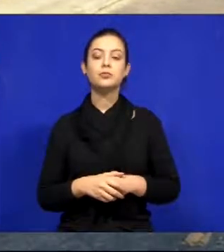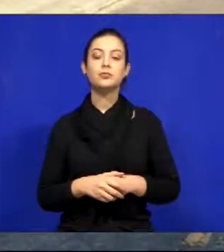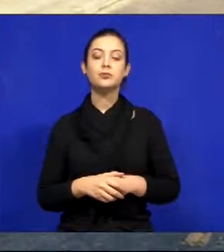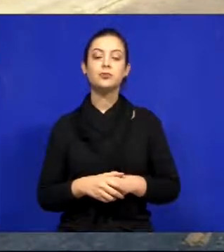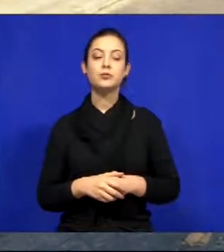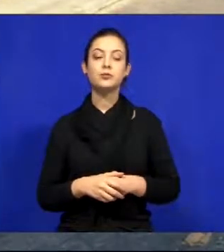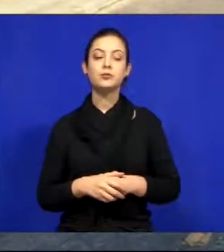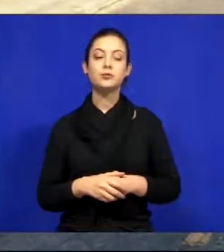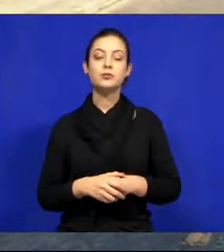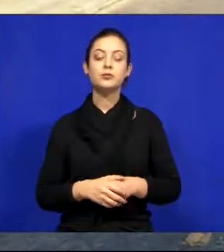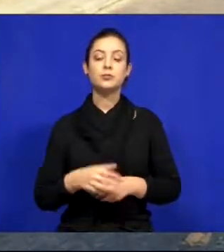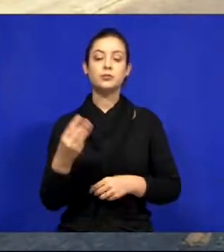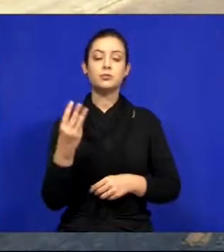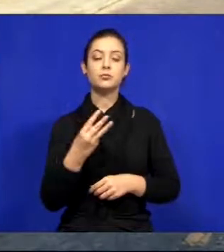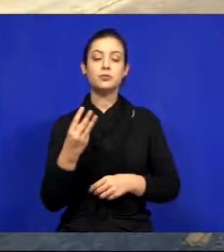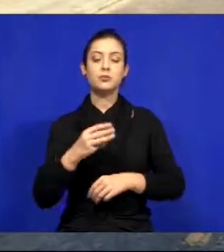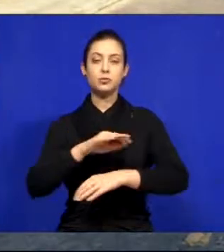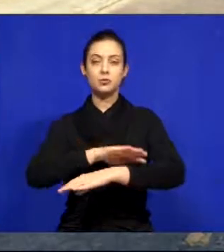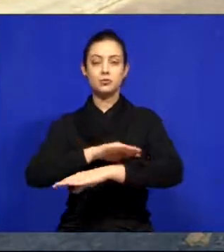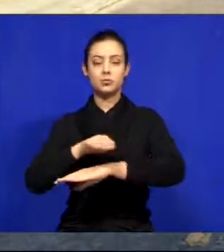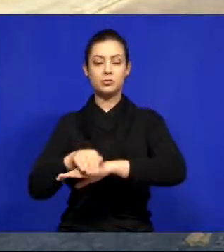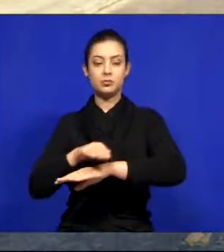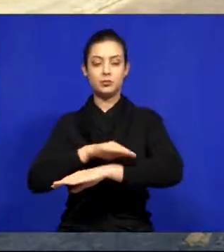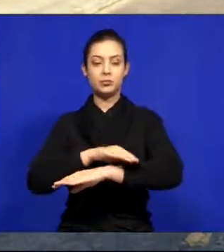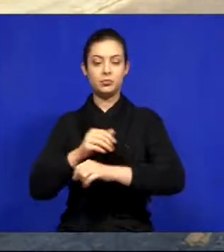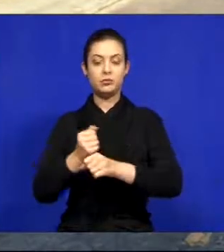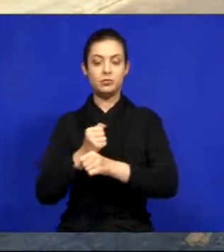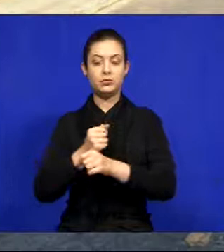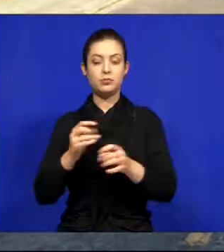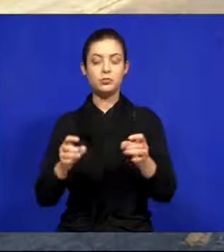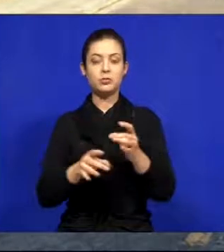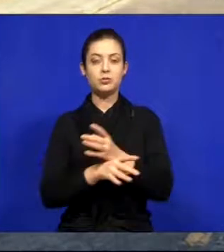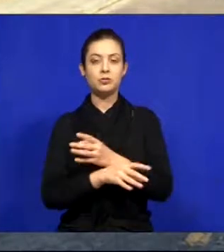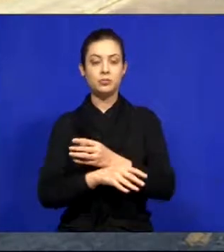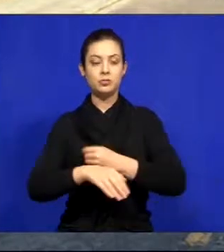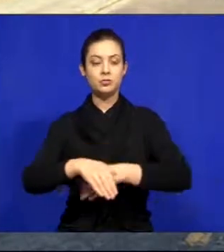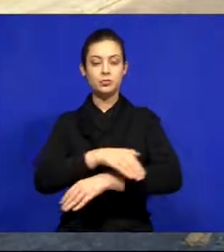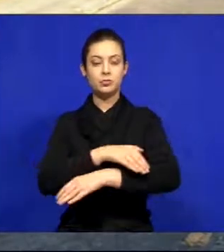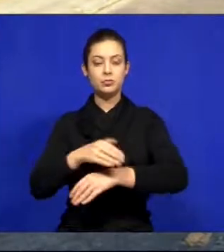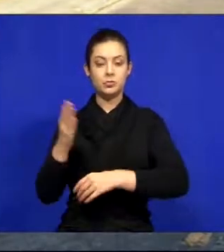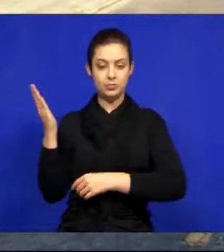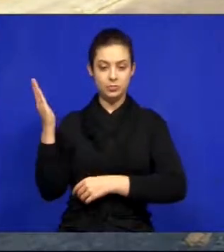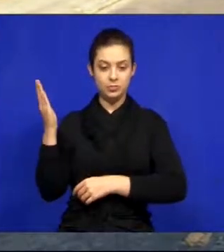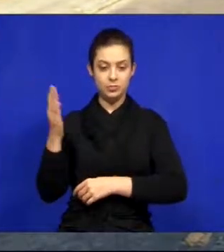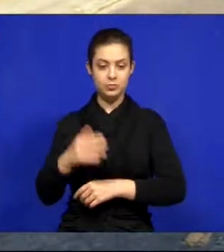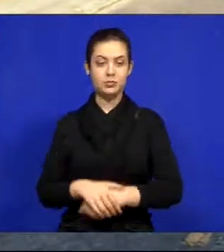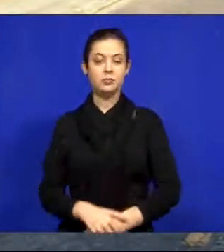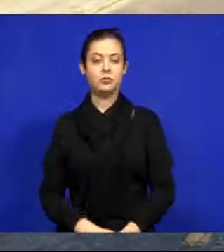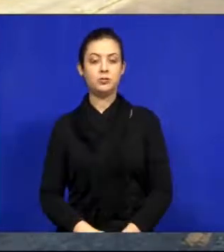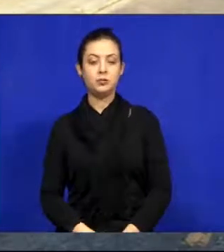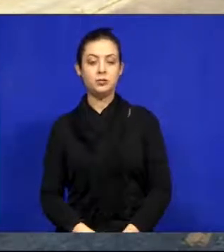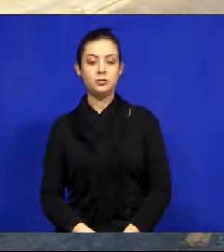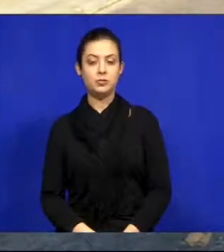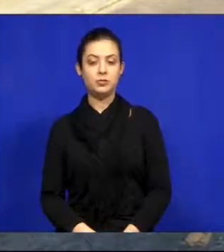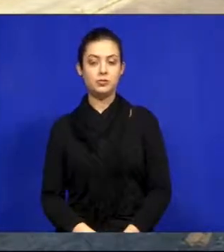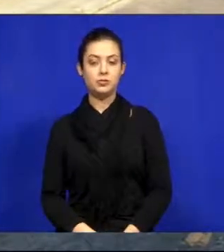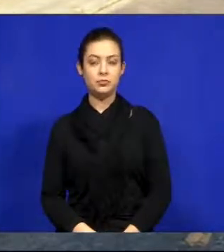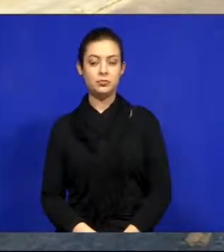Foto 3, lombada, construída na Avenida Moriiques,